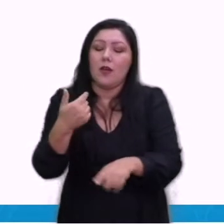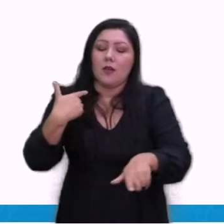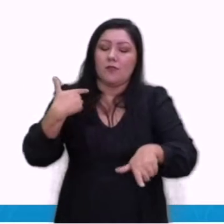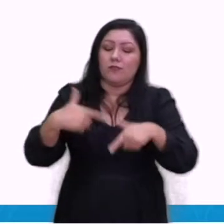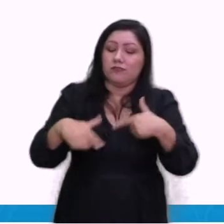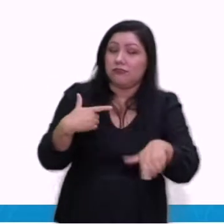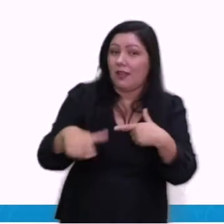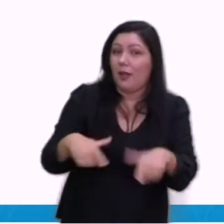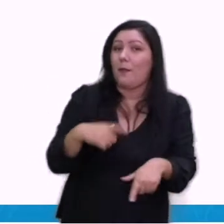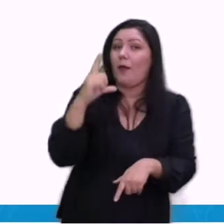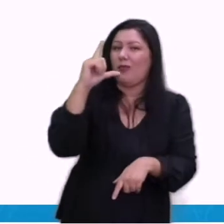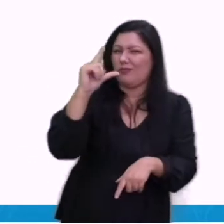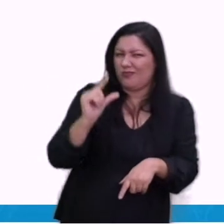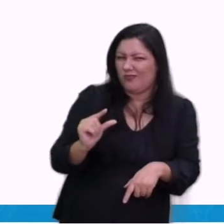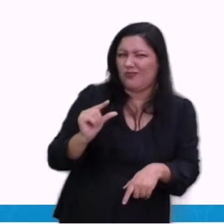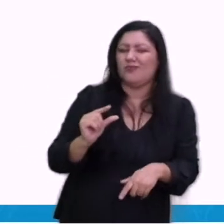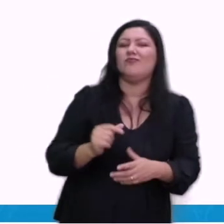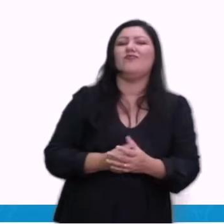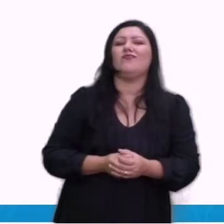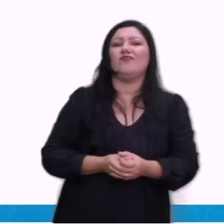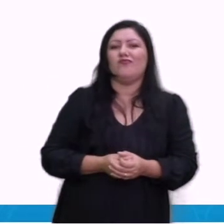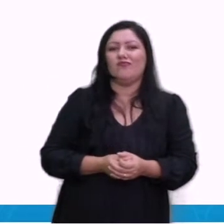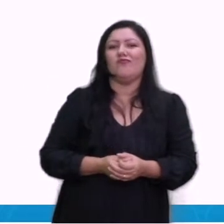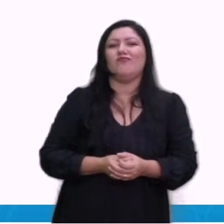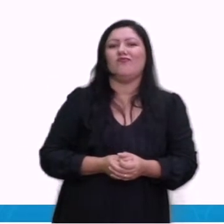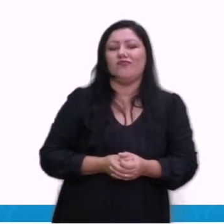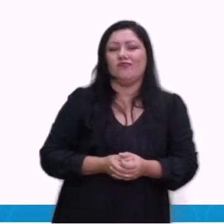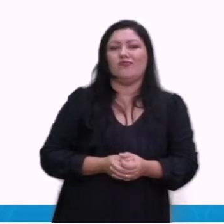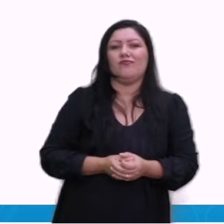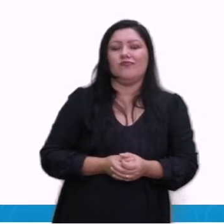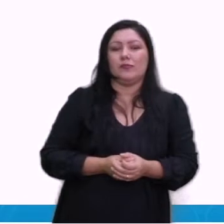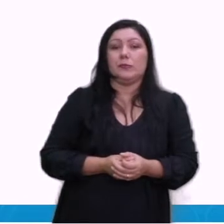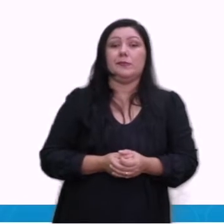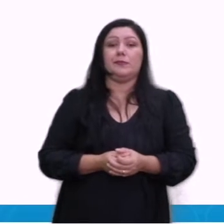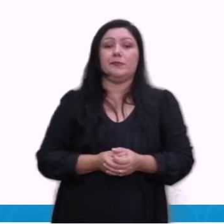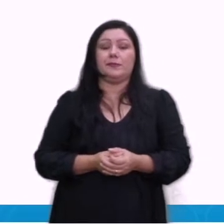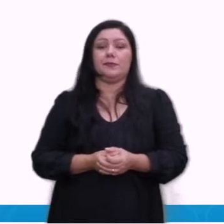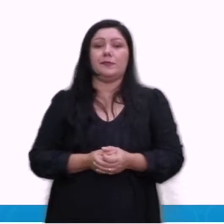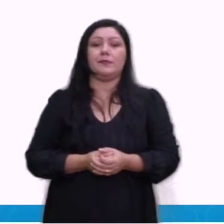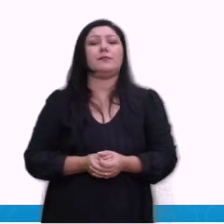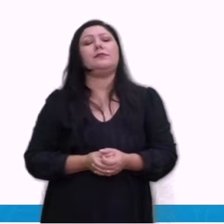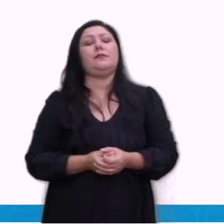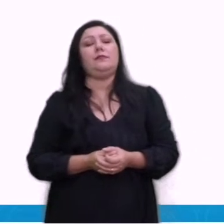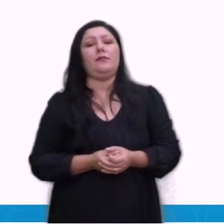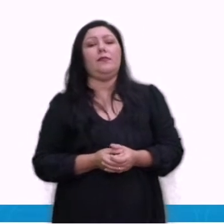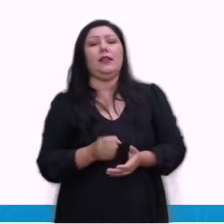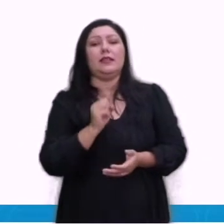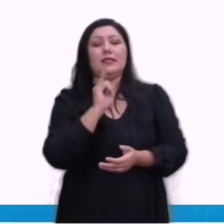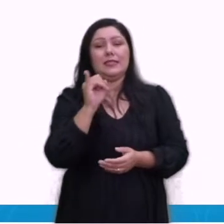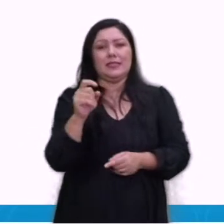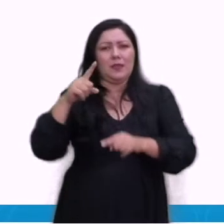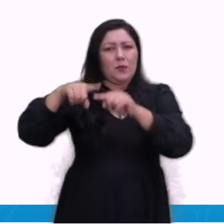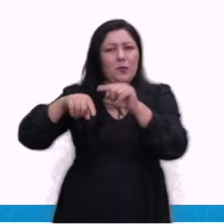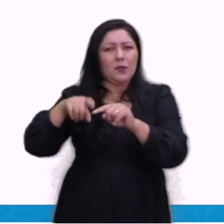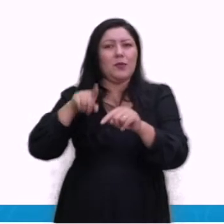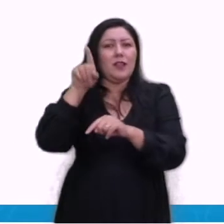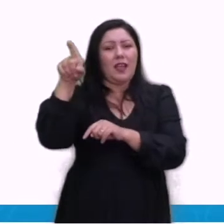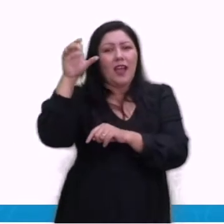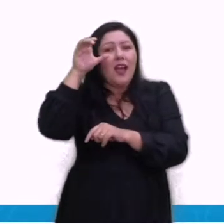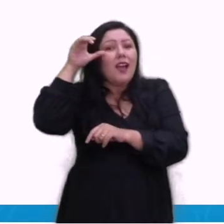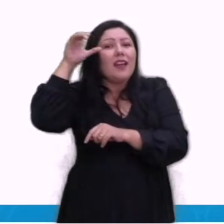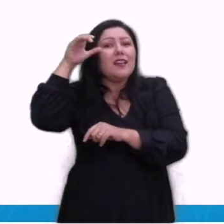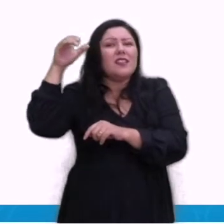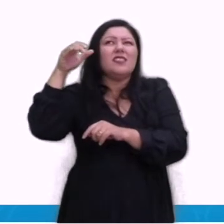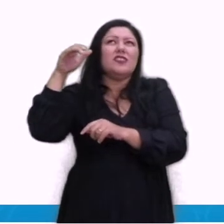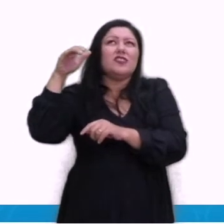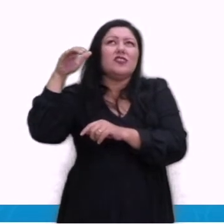obra lá é centavos de dólares. Então, se um produto sai da China valendo